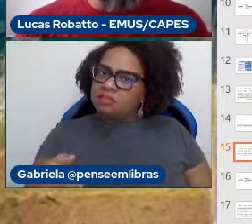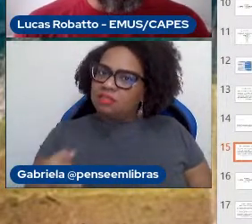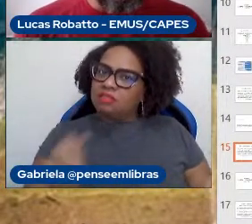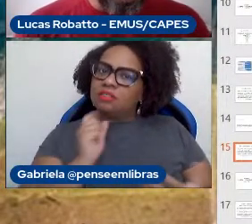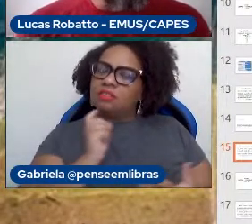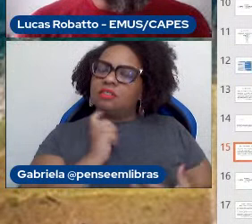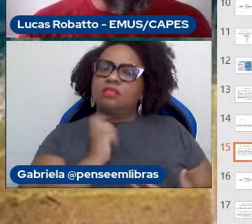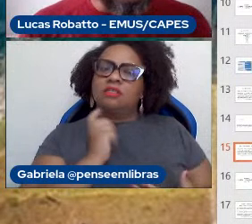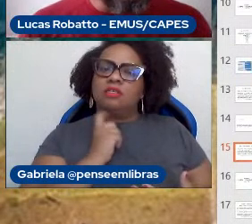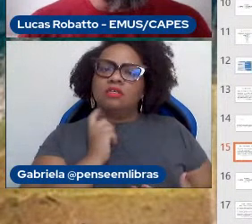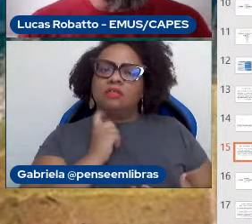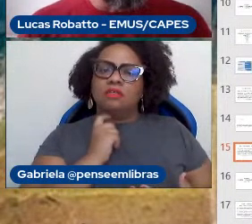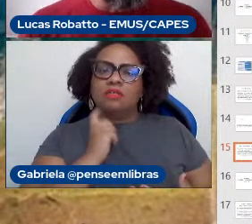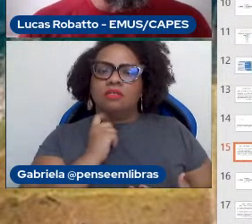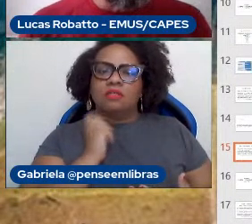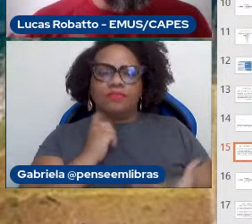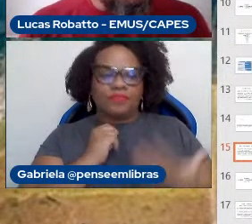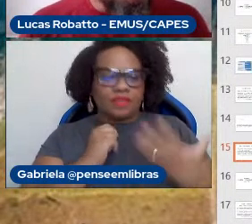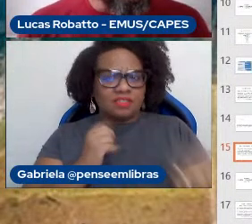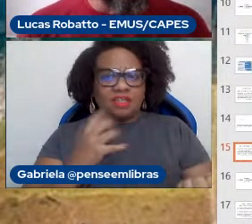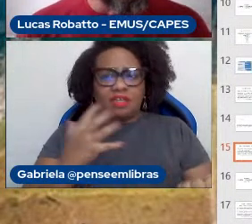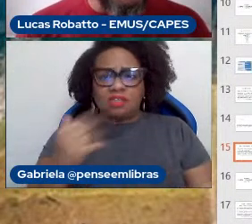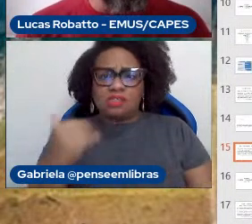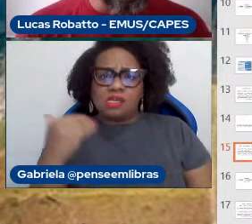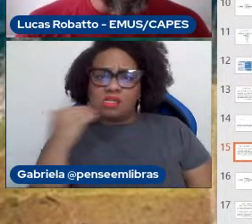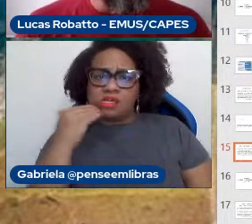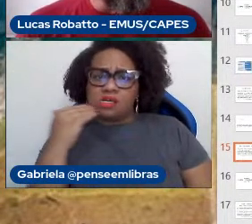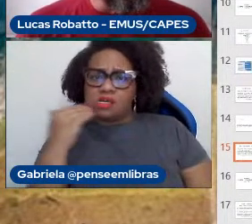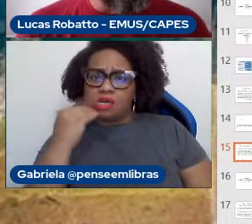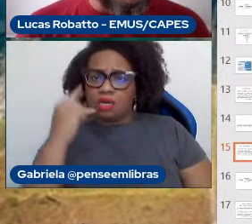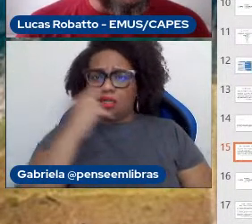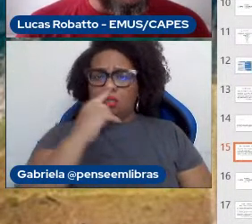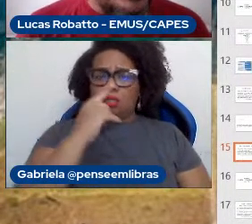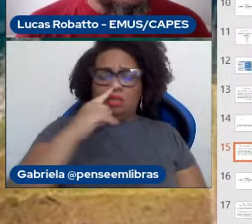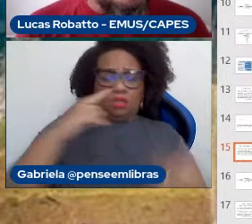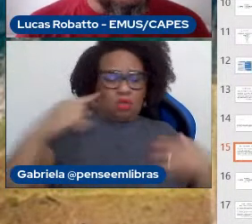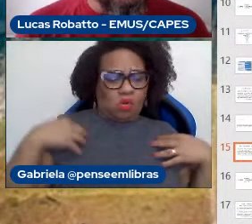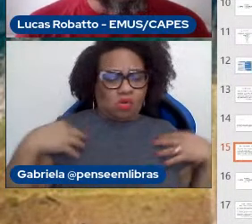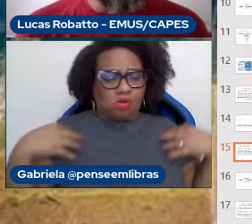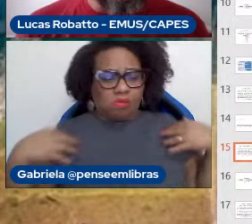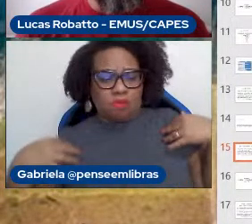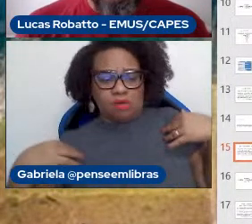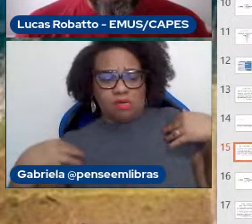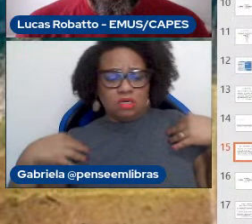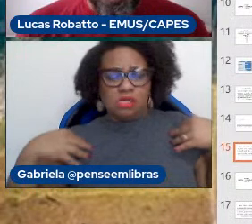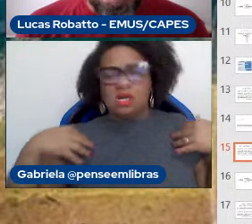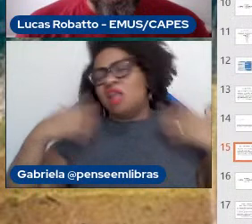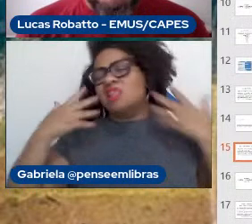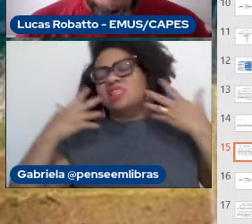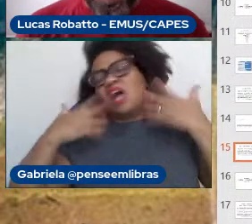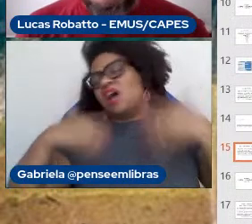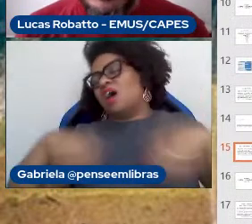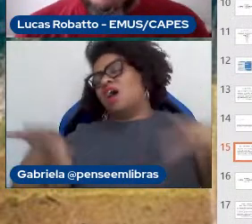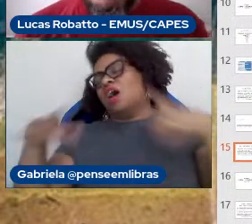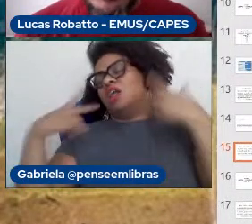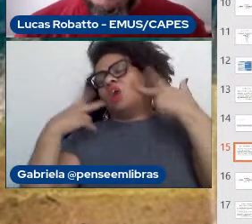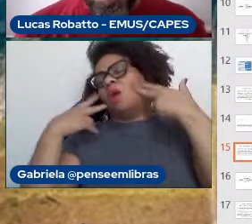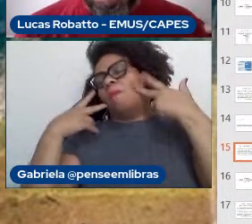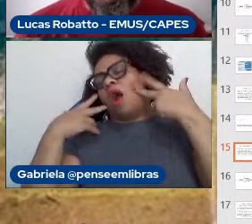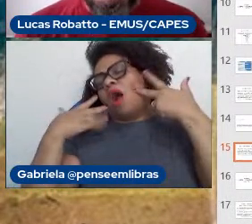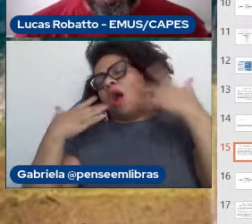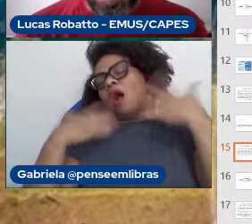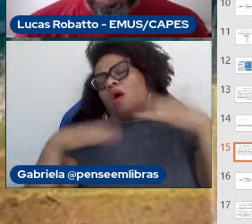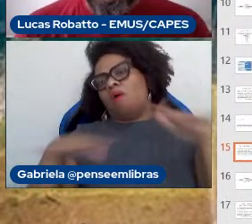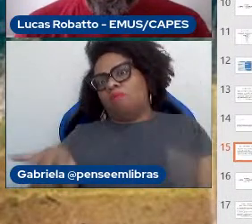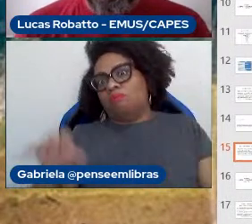essas assimetrias e desvios posturais como naturais, tanto que é muito comum a gente ter, como eu já